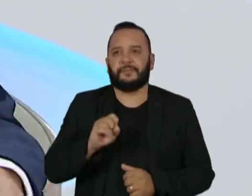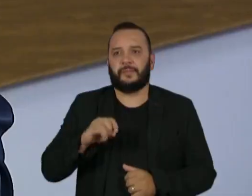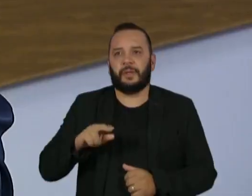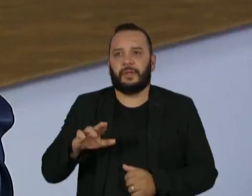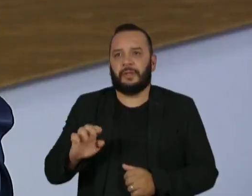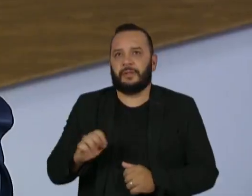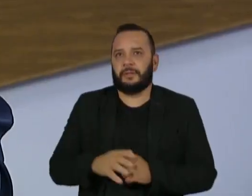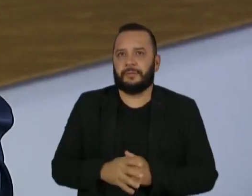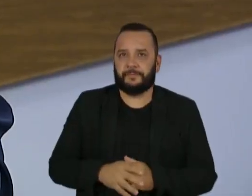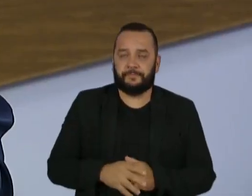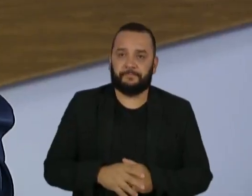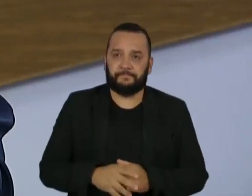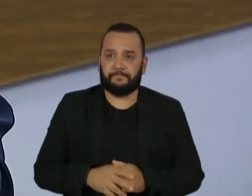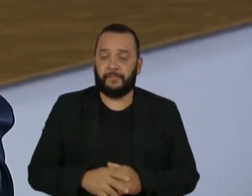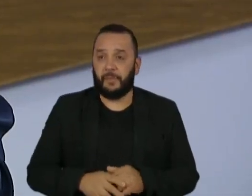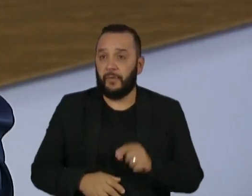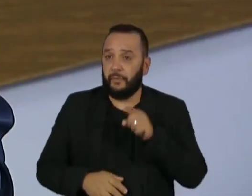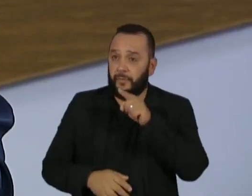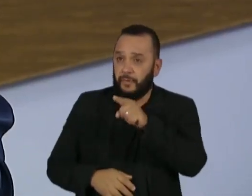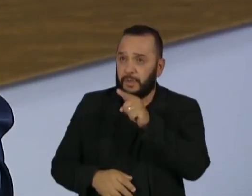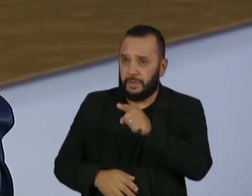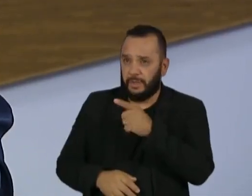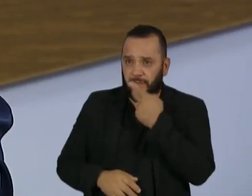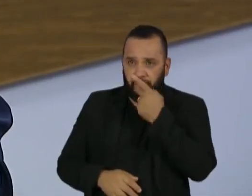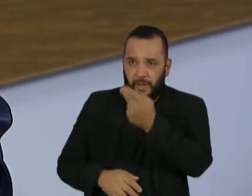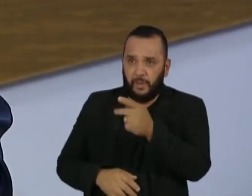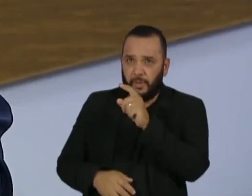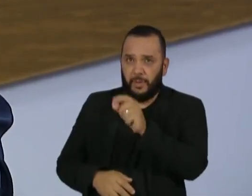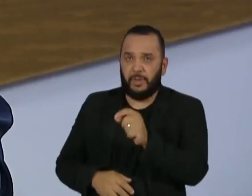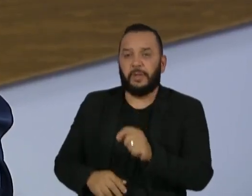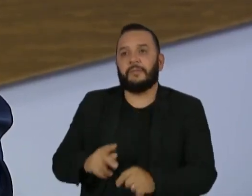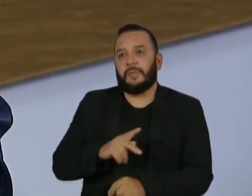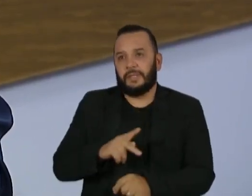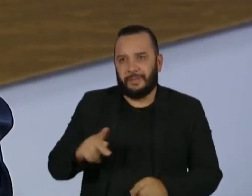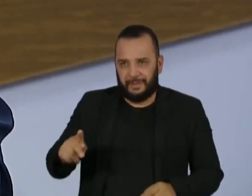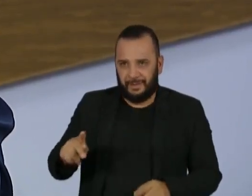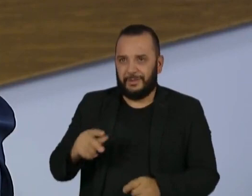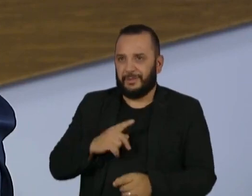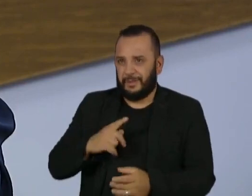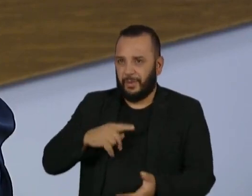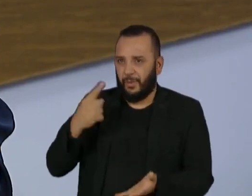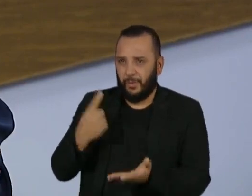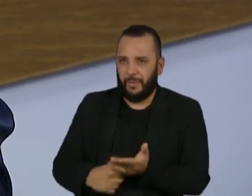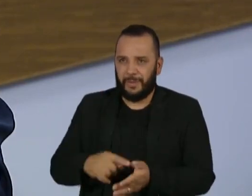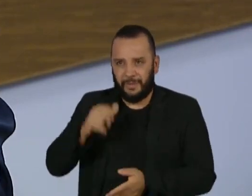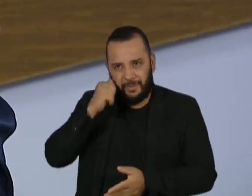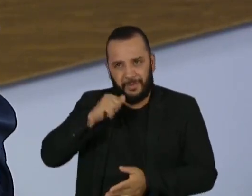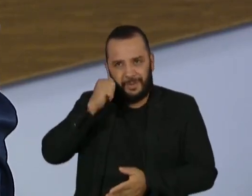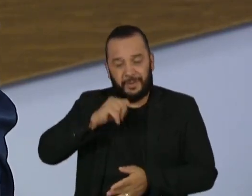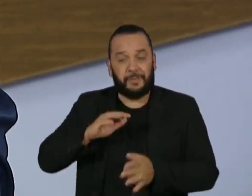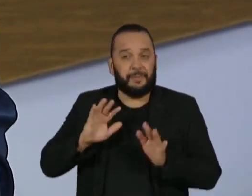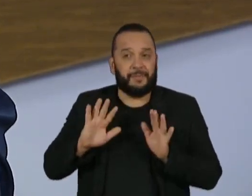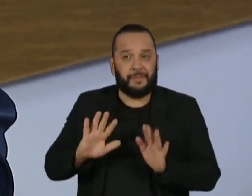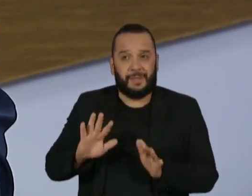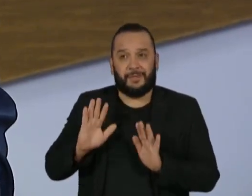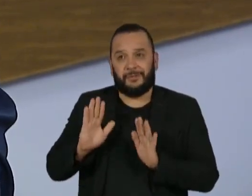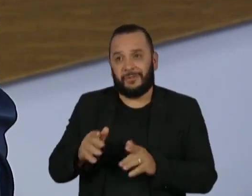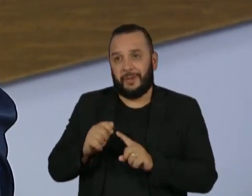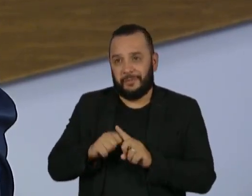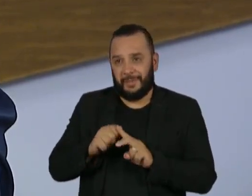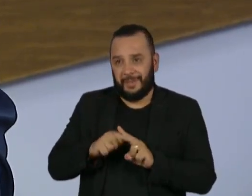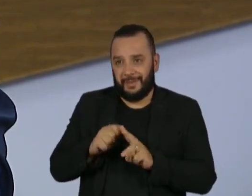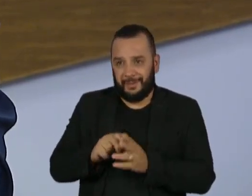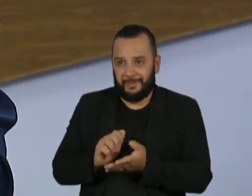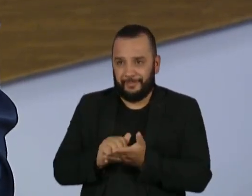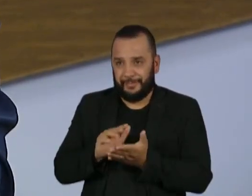Ministro, o senhor falou que o presidente tem compromisso com as mulheres, mas além de as demissões nesses primeiros meses de